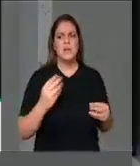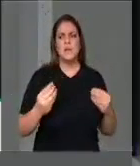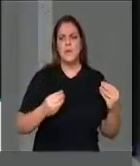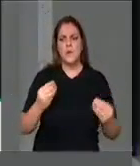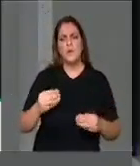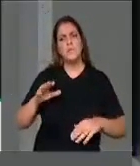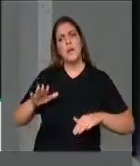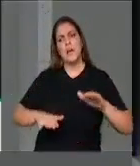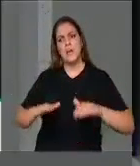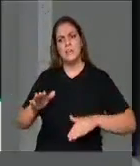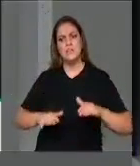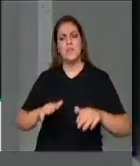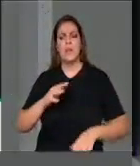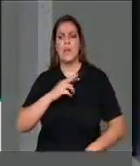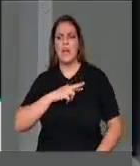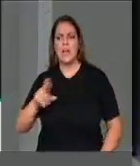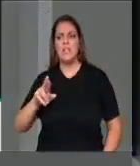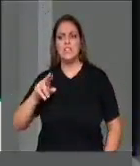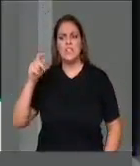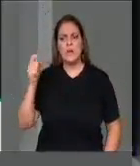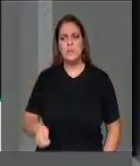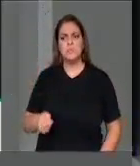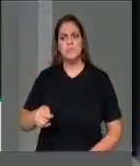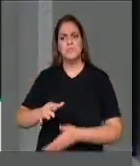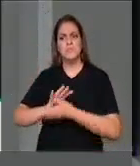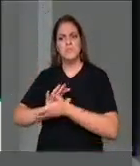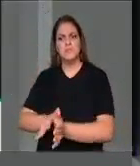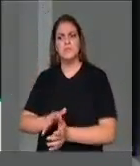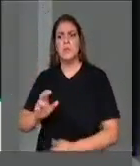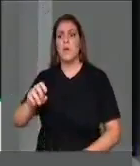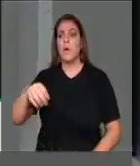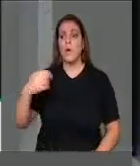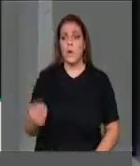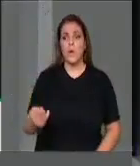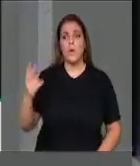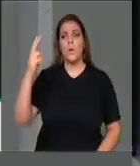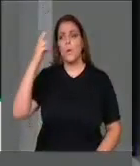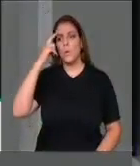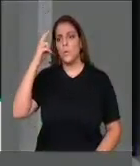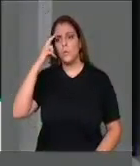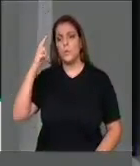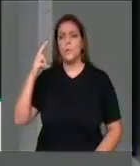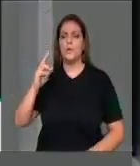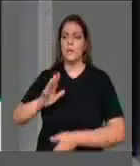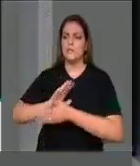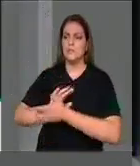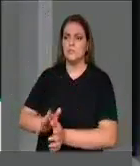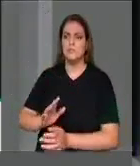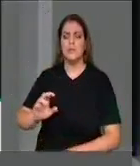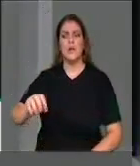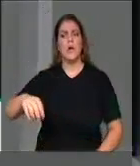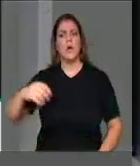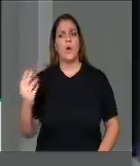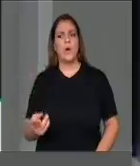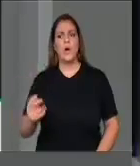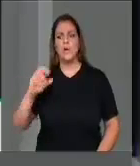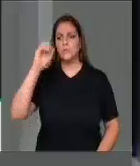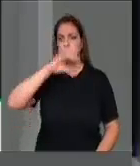de repressão cultural, de censura, todos